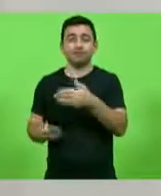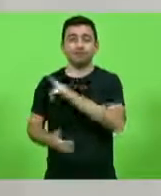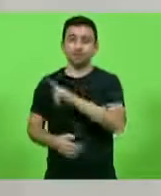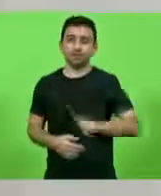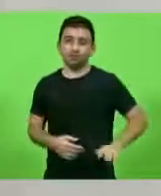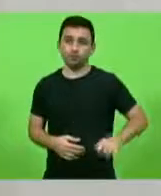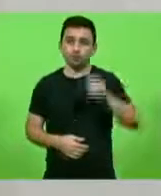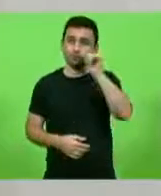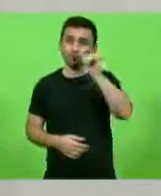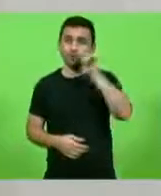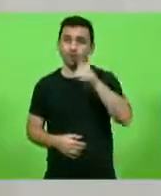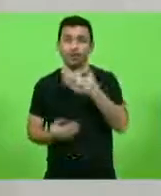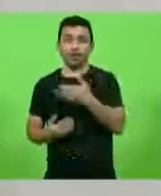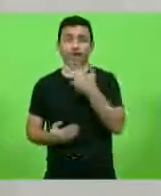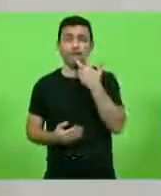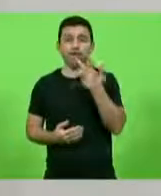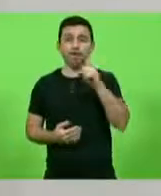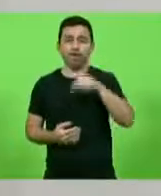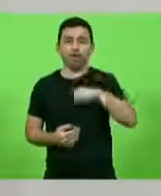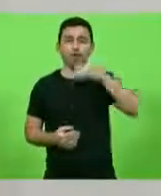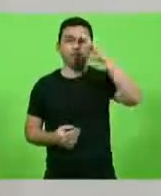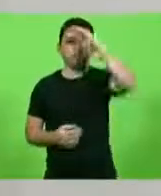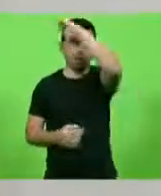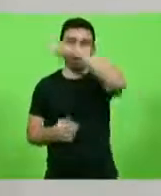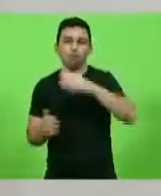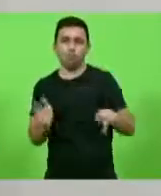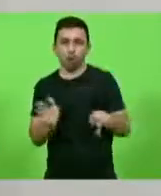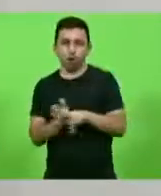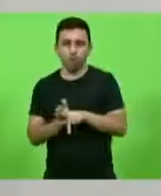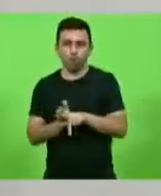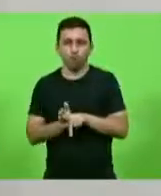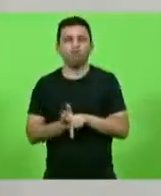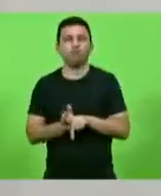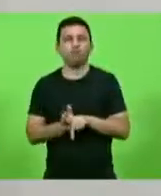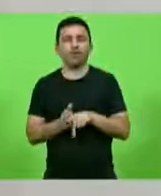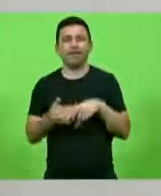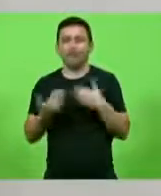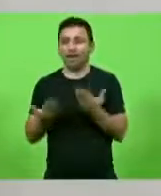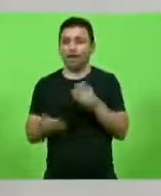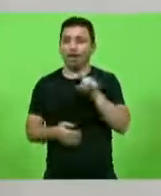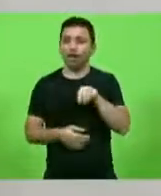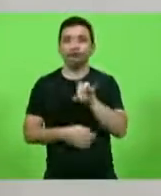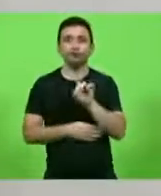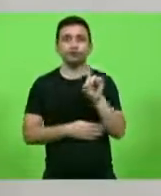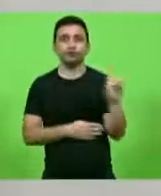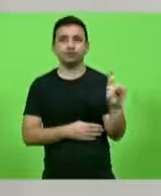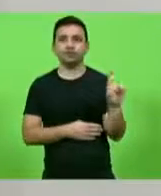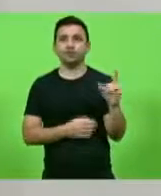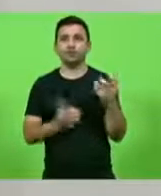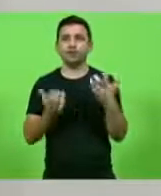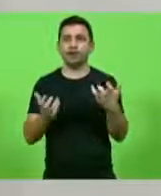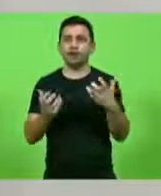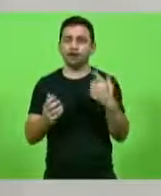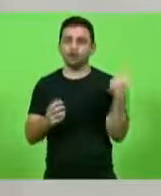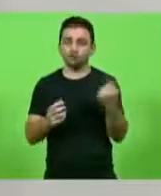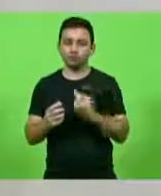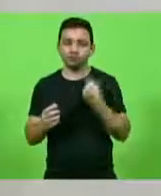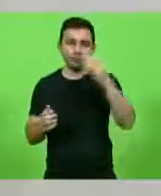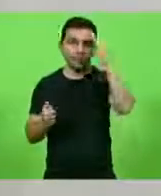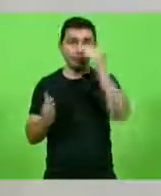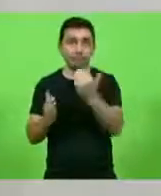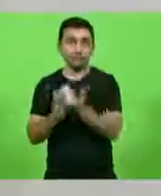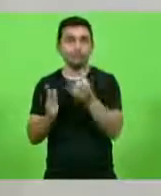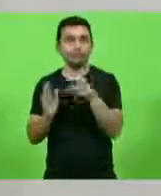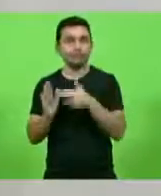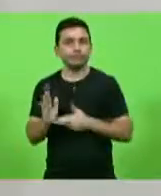uma governadora que se diz bolsonarista, que se diz de direita, vai fazer valer os nossos princípios. E agora eu vou contar para os senhores